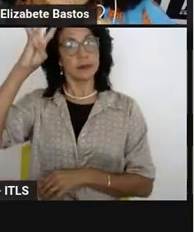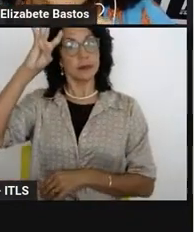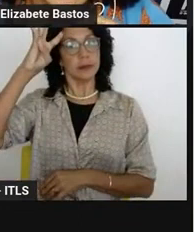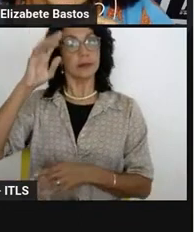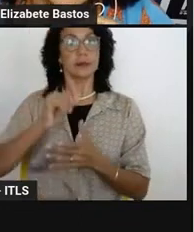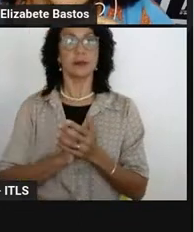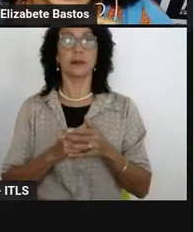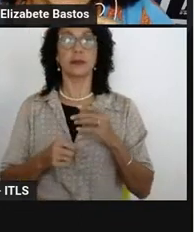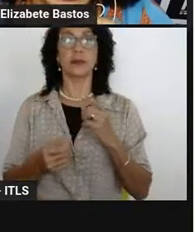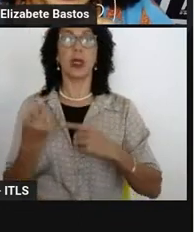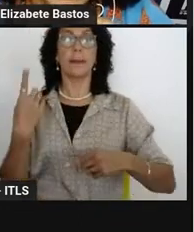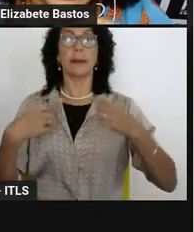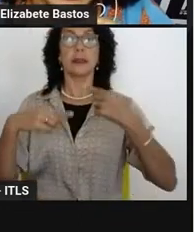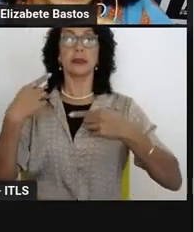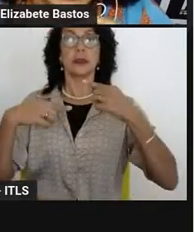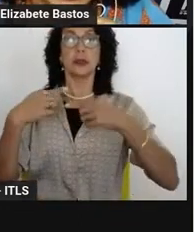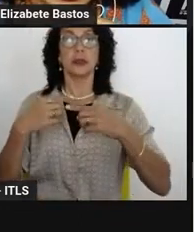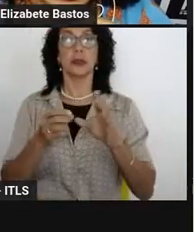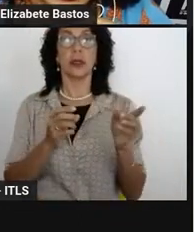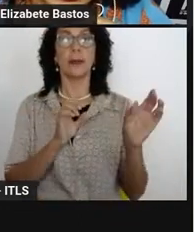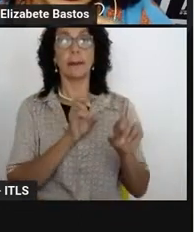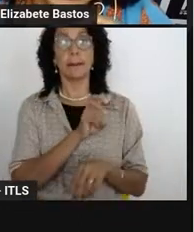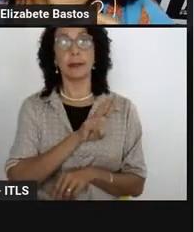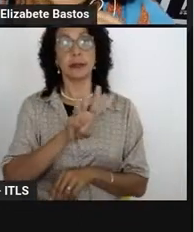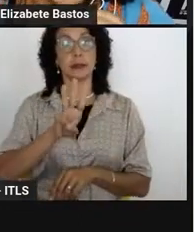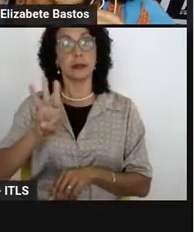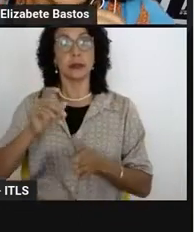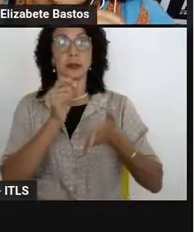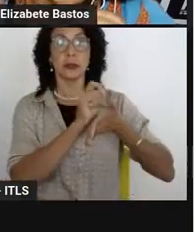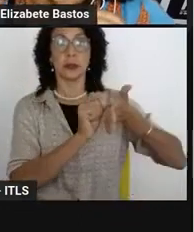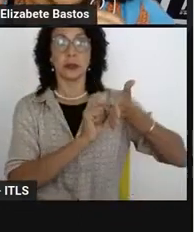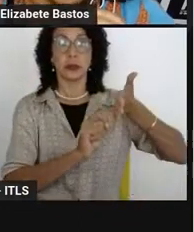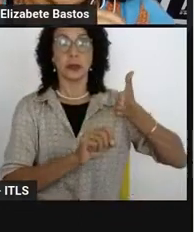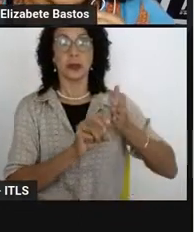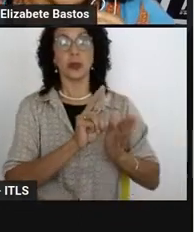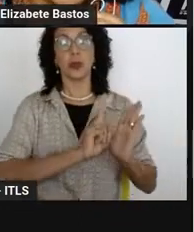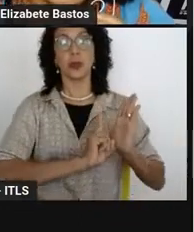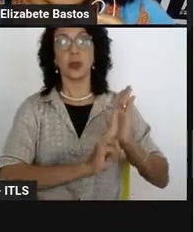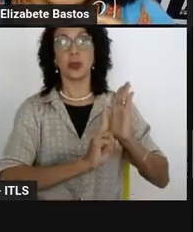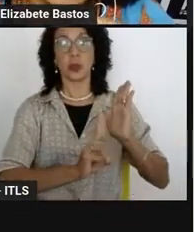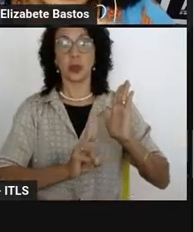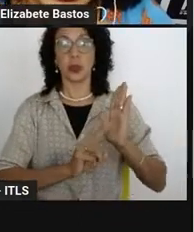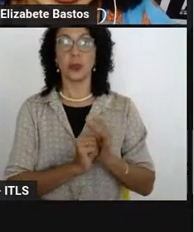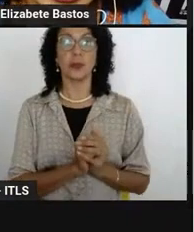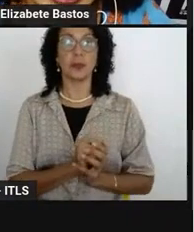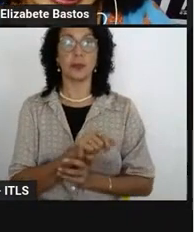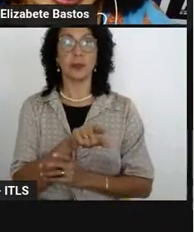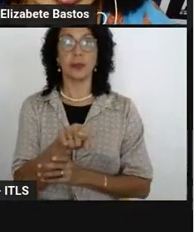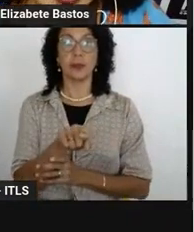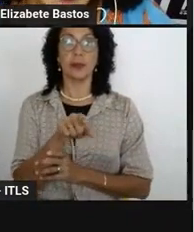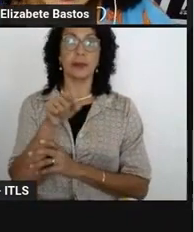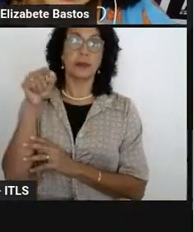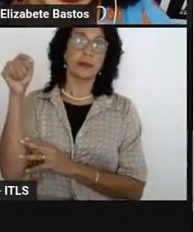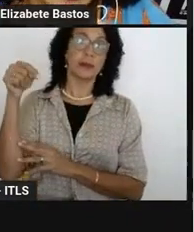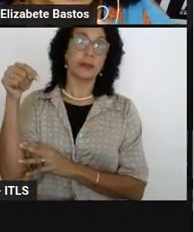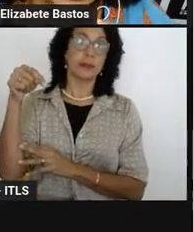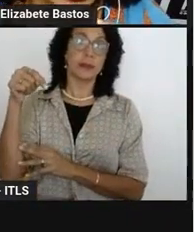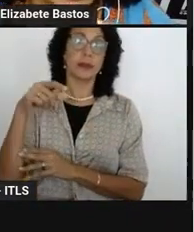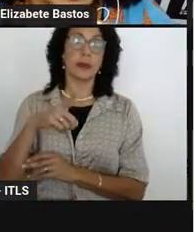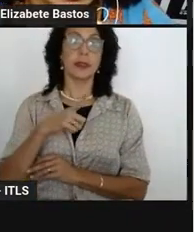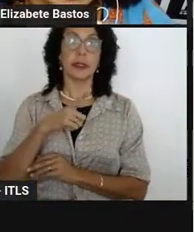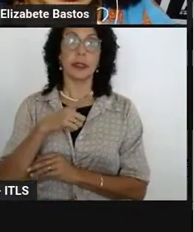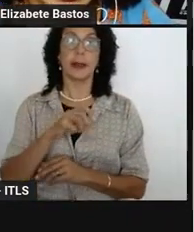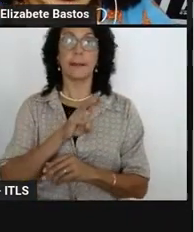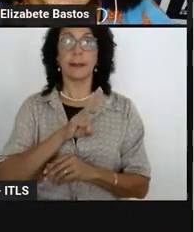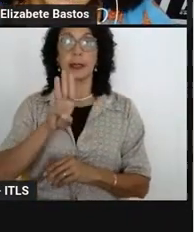Temos também um diálogo via e-mail, com esse e-mail aí, anotem, leituraescrita, arroba seduc, ponto feira de santana, ponto ba, ponto